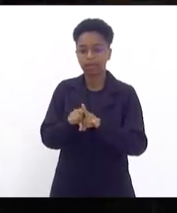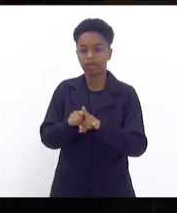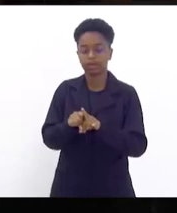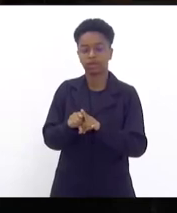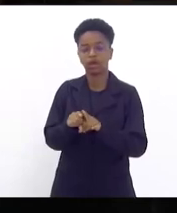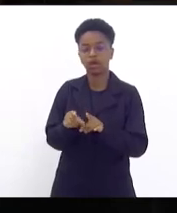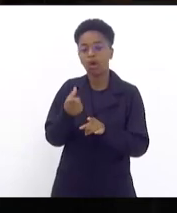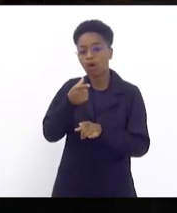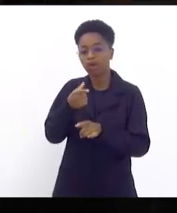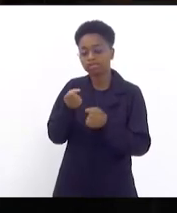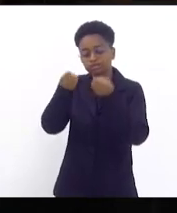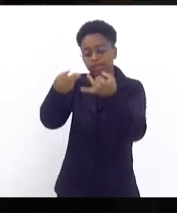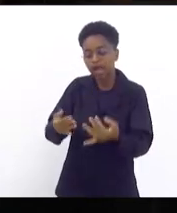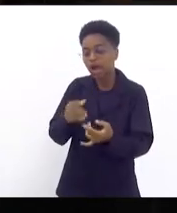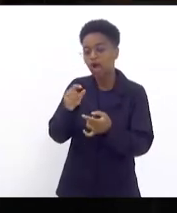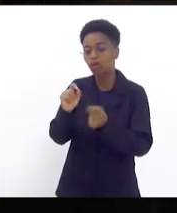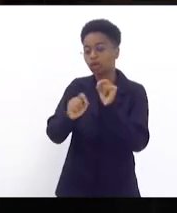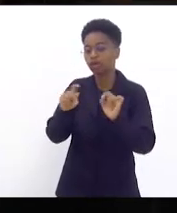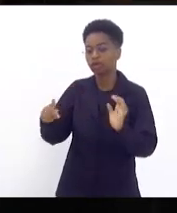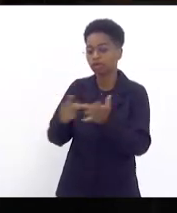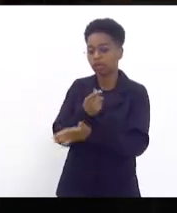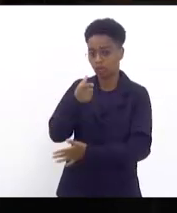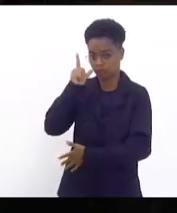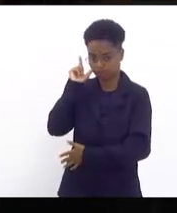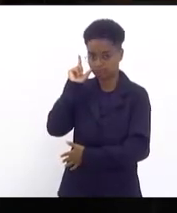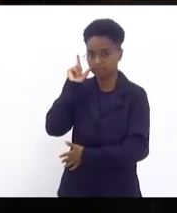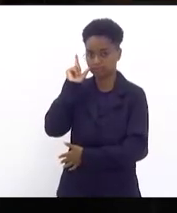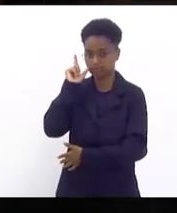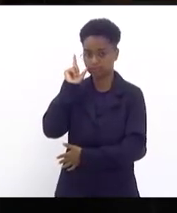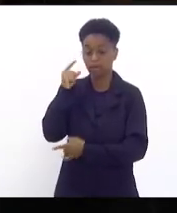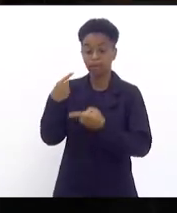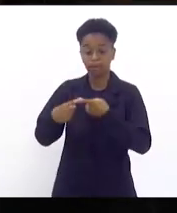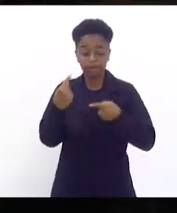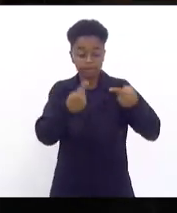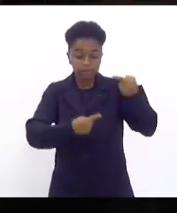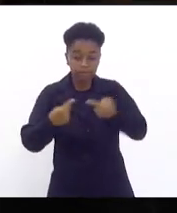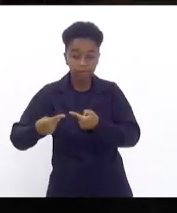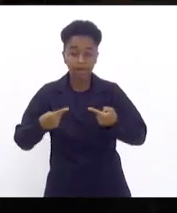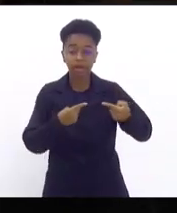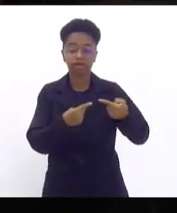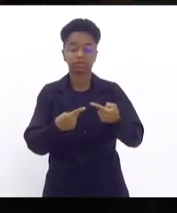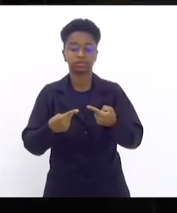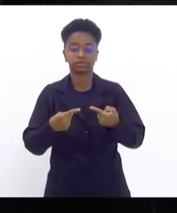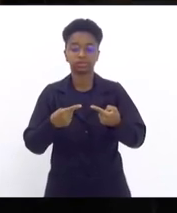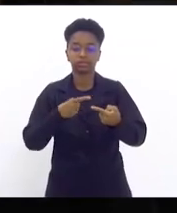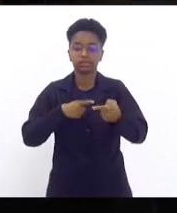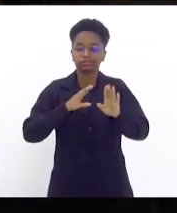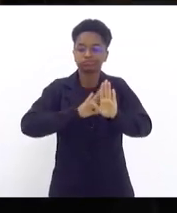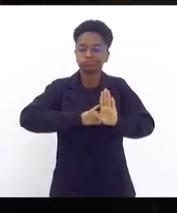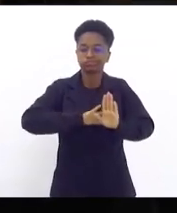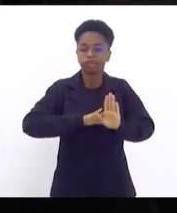aqui ontem. Esse debate foi pautado através do